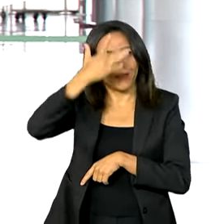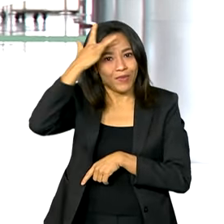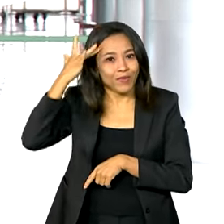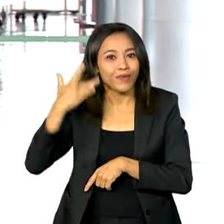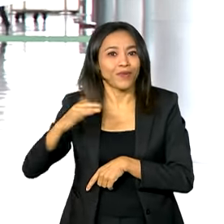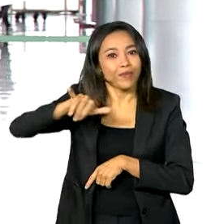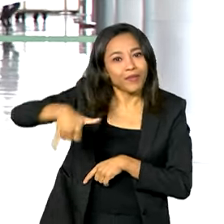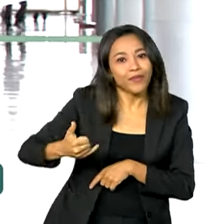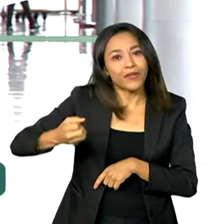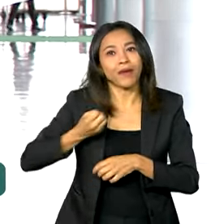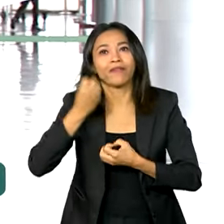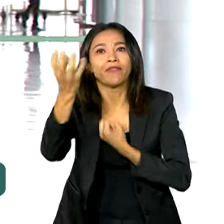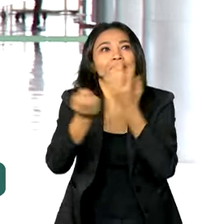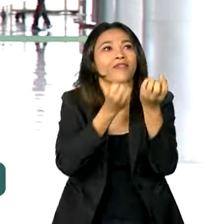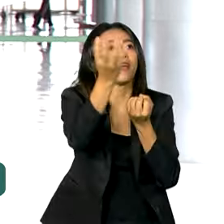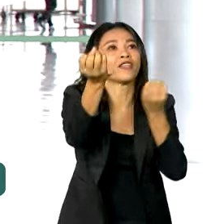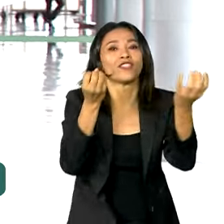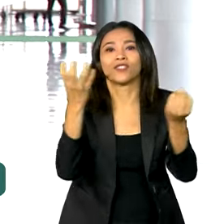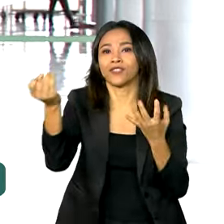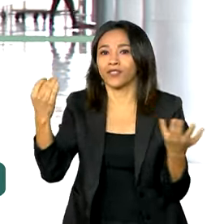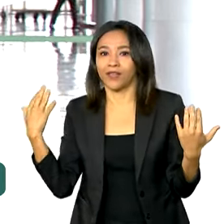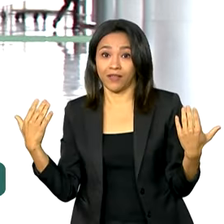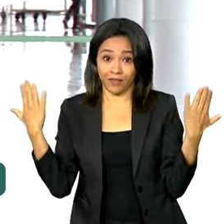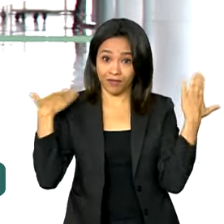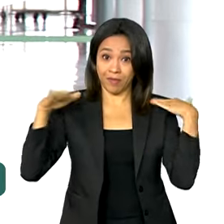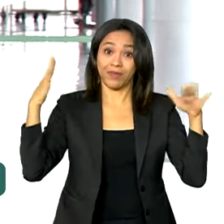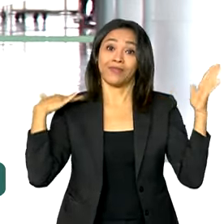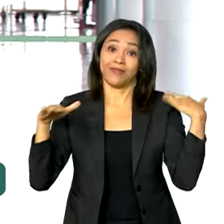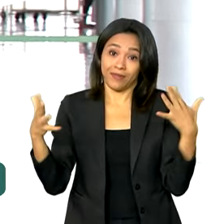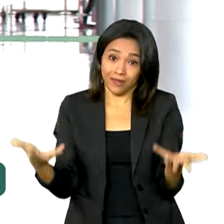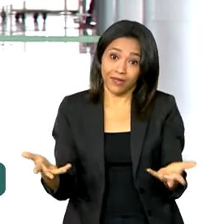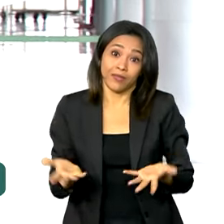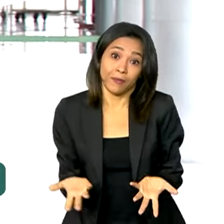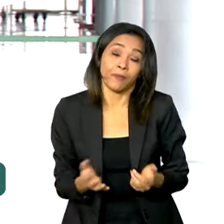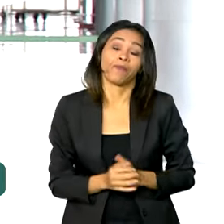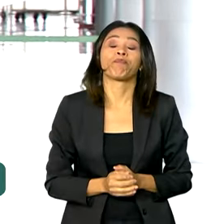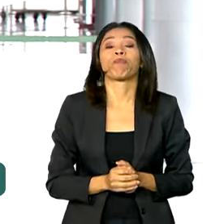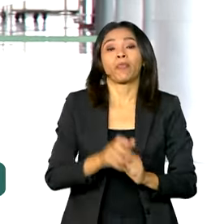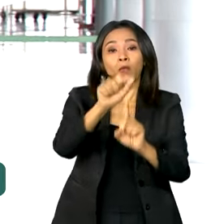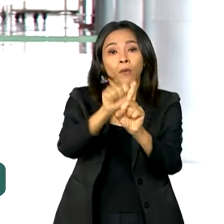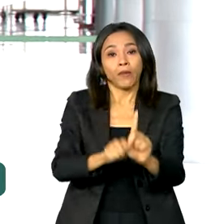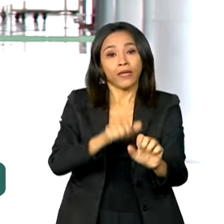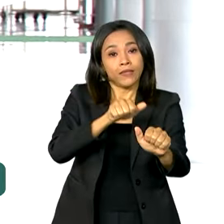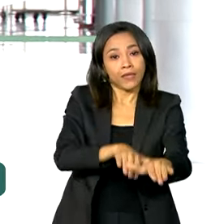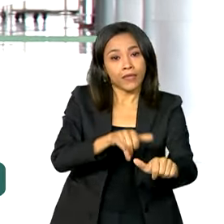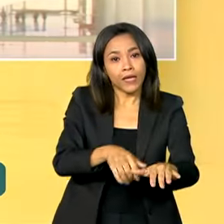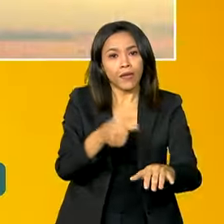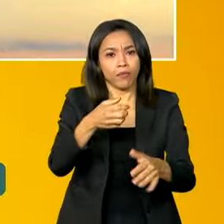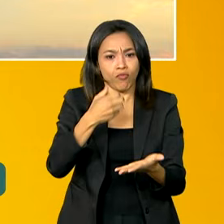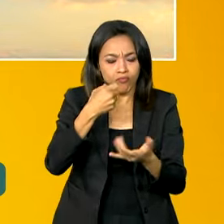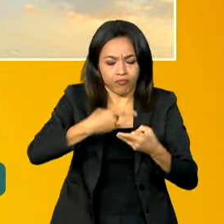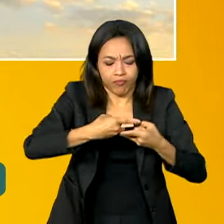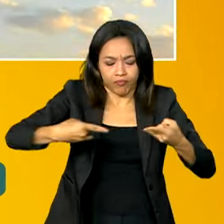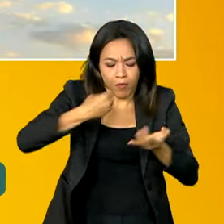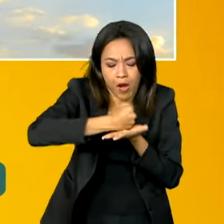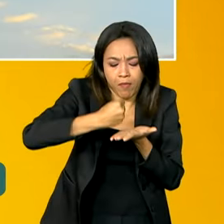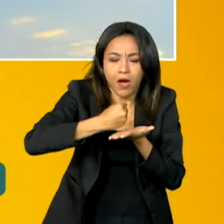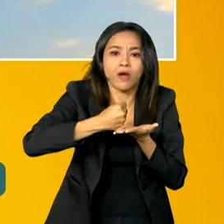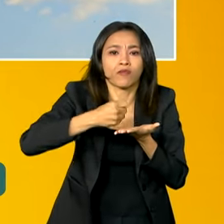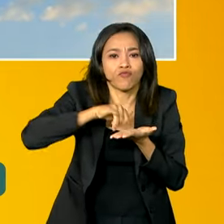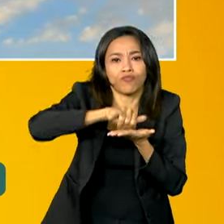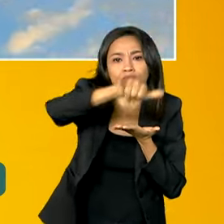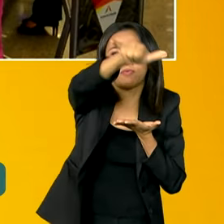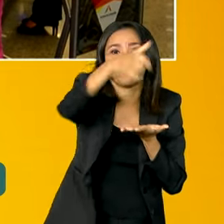viajar de férias e para passear. Mas, bom, em setembro deste ano, o preço médio da passagem aérea doméstica